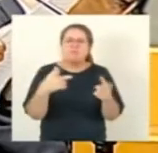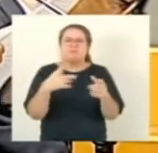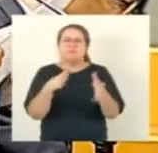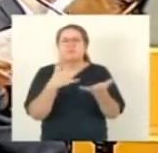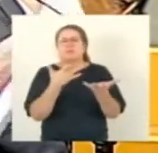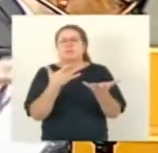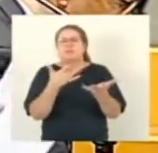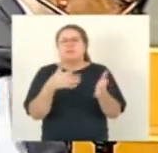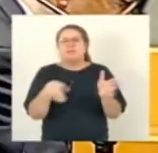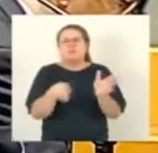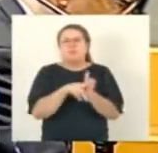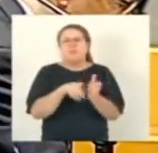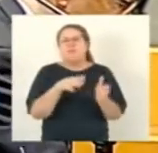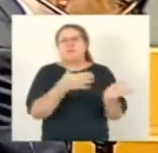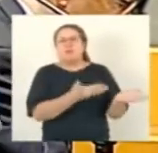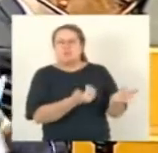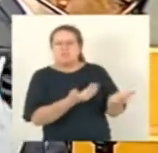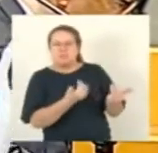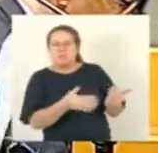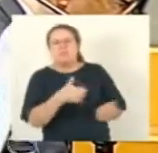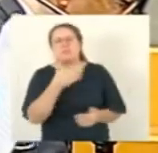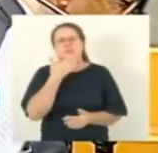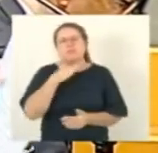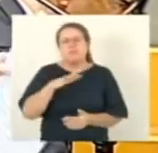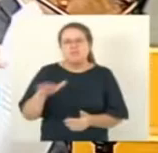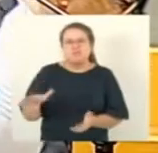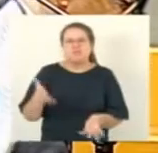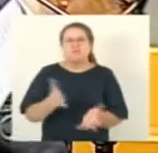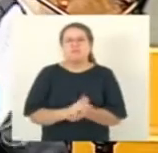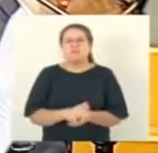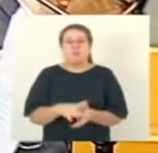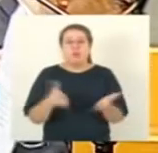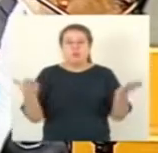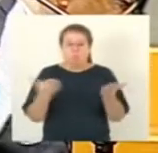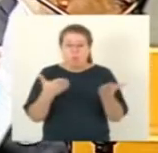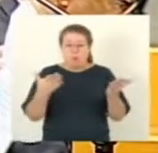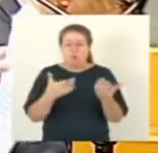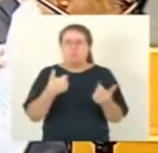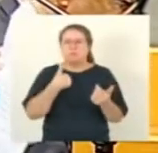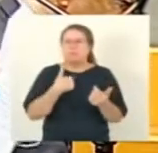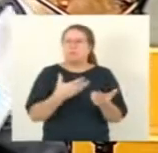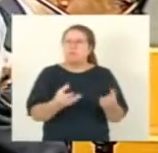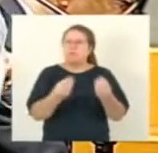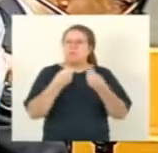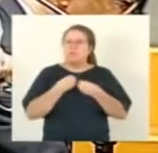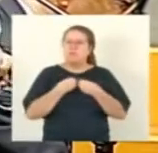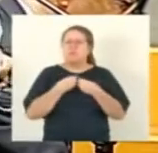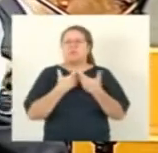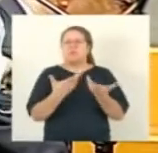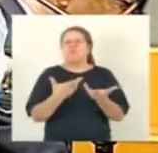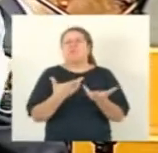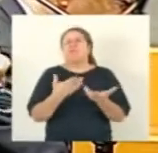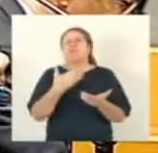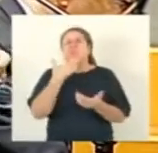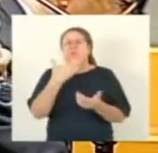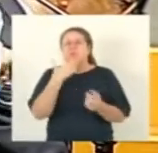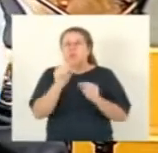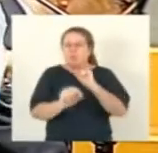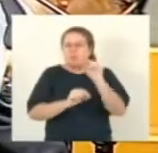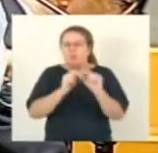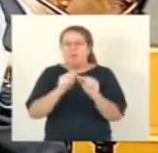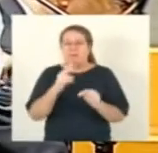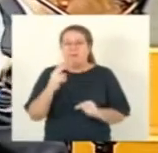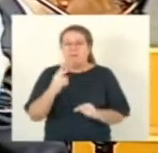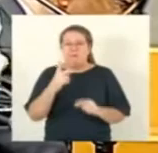crianças e dos adolescentes. Hoje, inclusive, já recebi agora pela manhã uma denúncia do meu telefone de